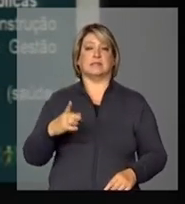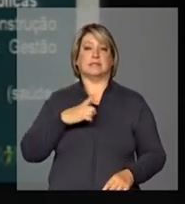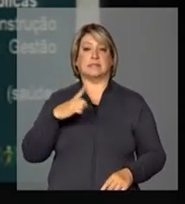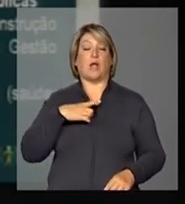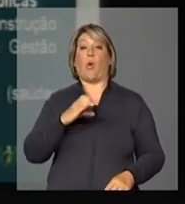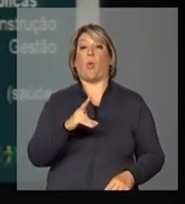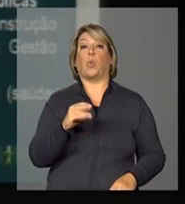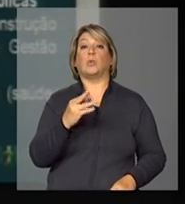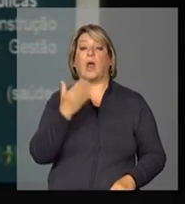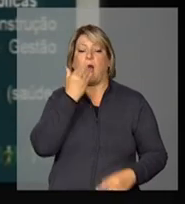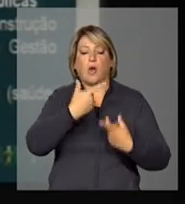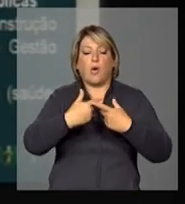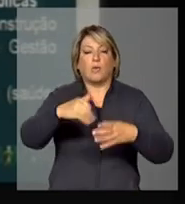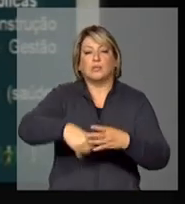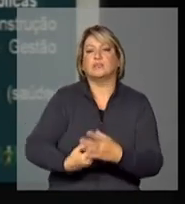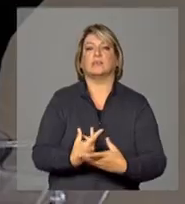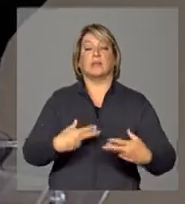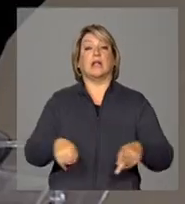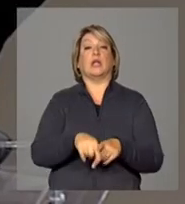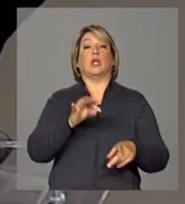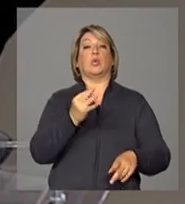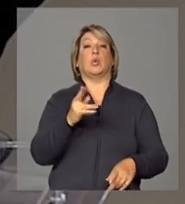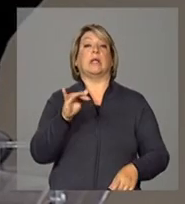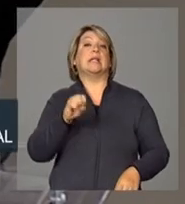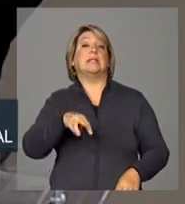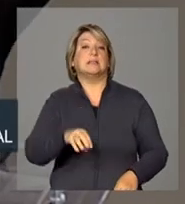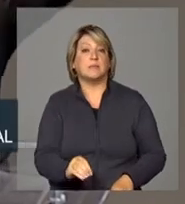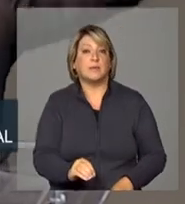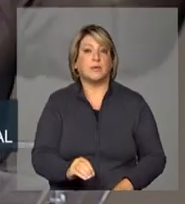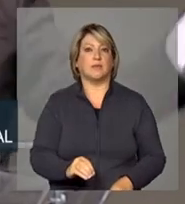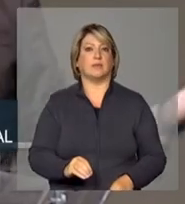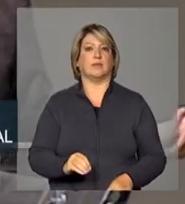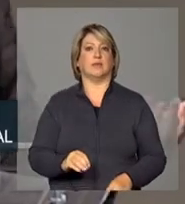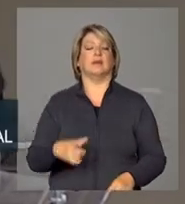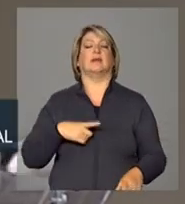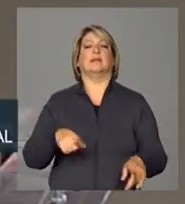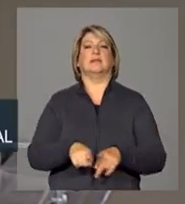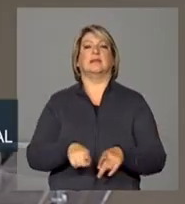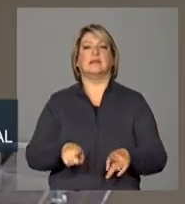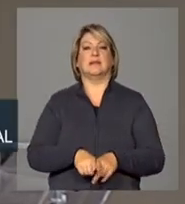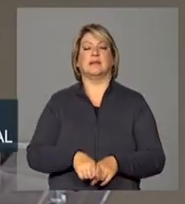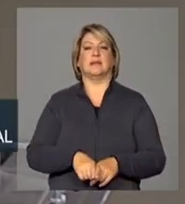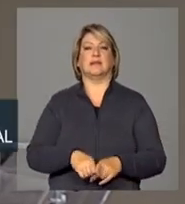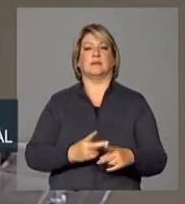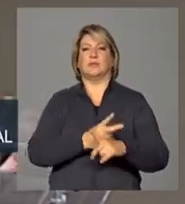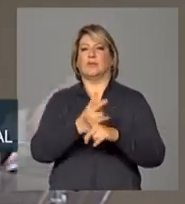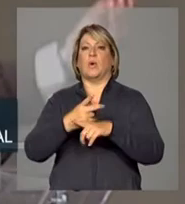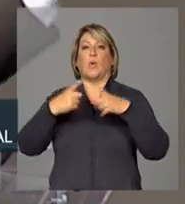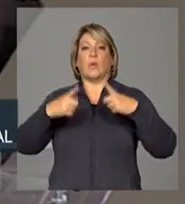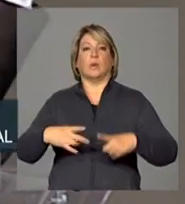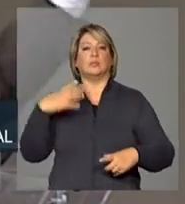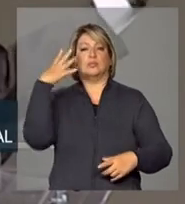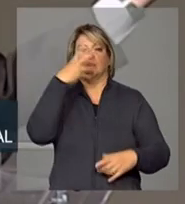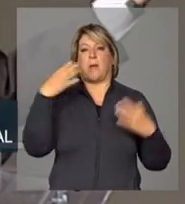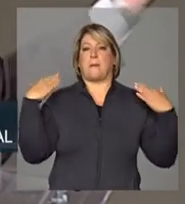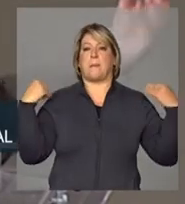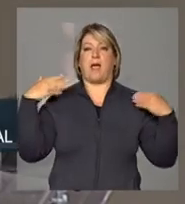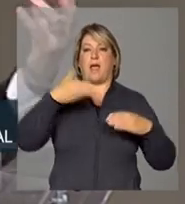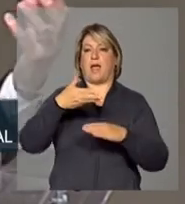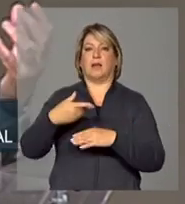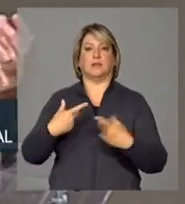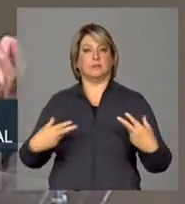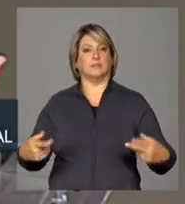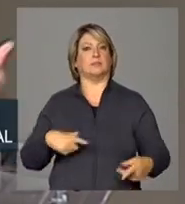o turismo, que é um potencial absolutamente sob-explorado em regiões fundamentais do Brasil, serviços,